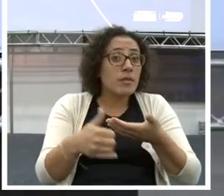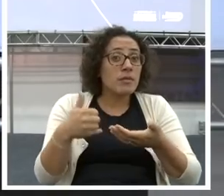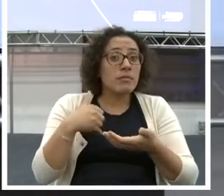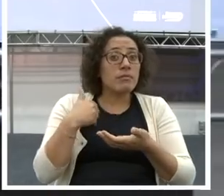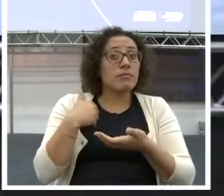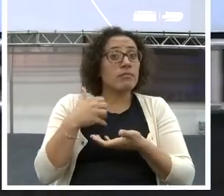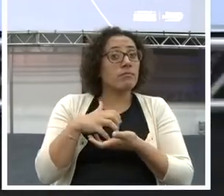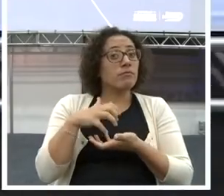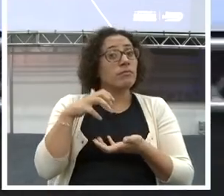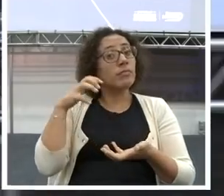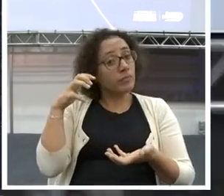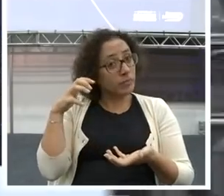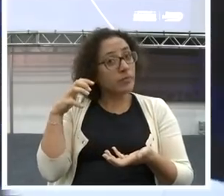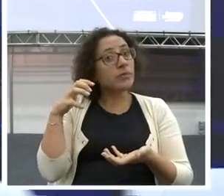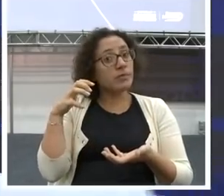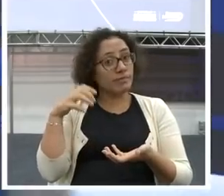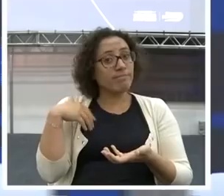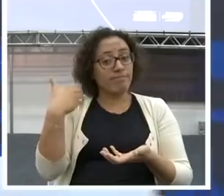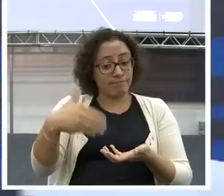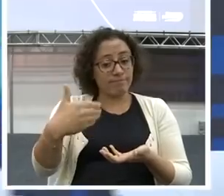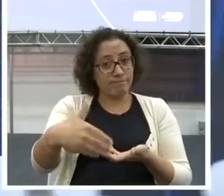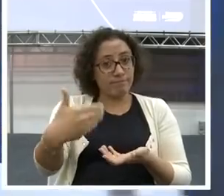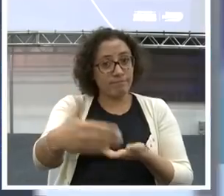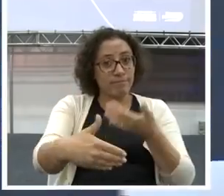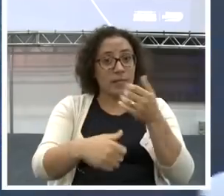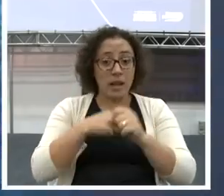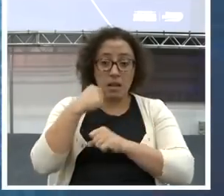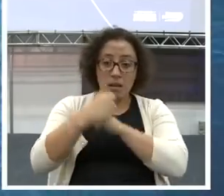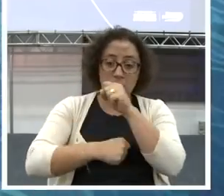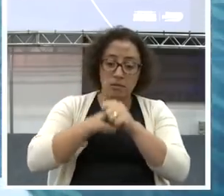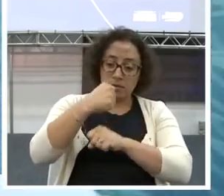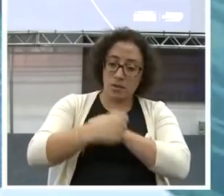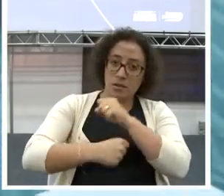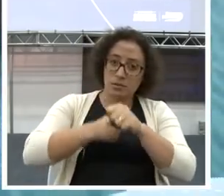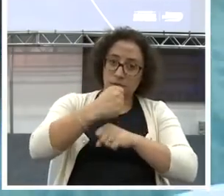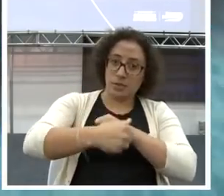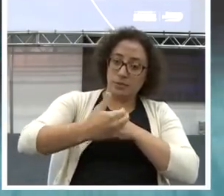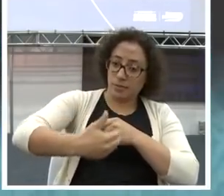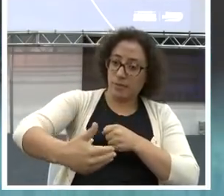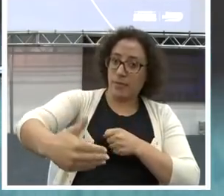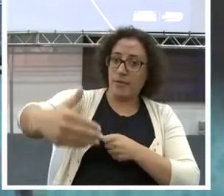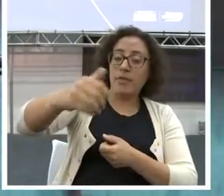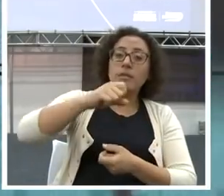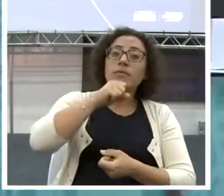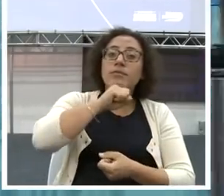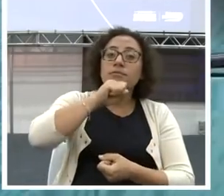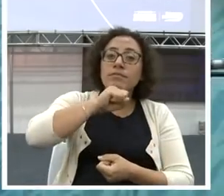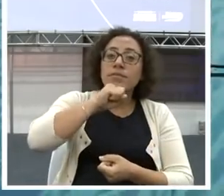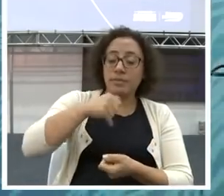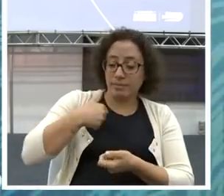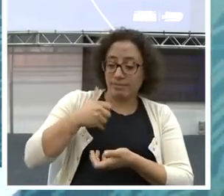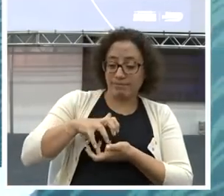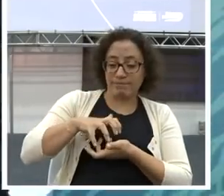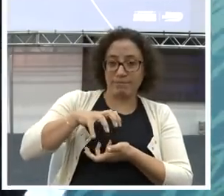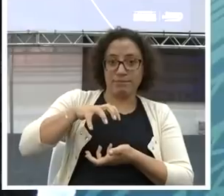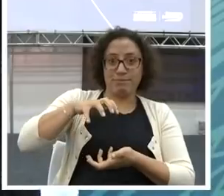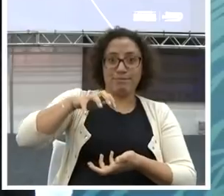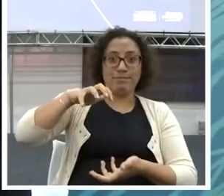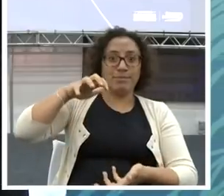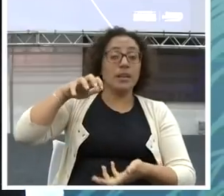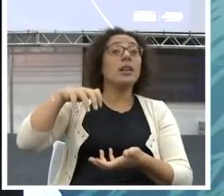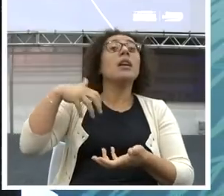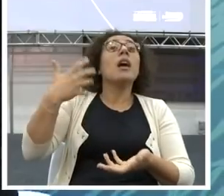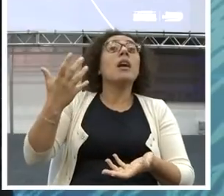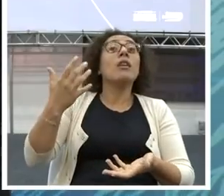Mais o quê? Mais velho. Você vai envelhecer. Hã? Olha só. E quando você vai envelhecer, você vai